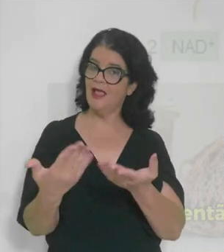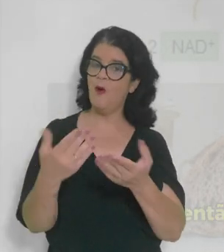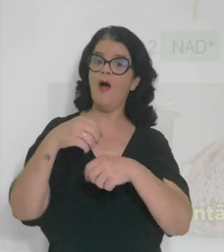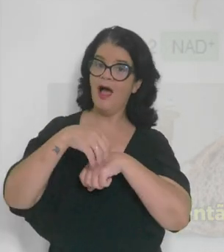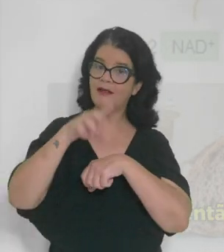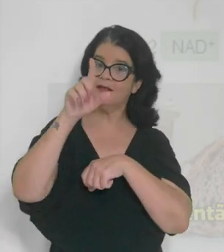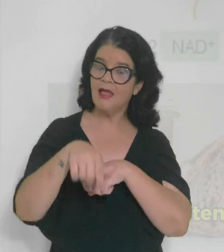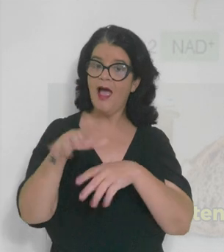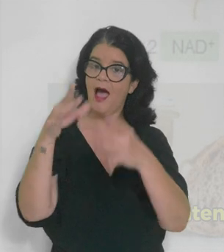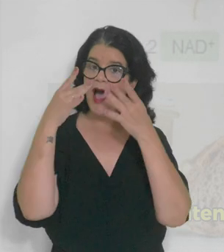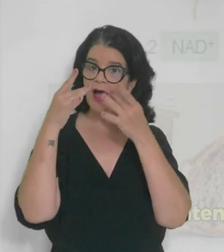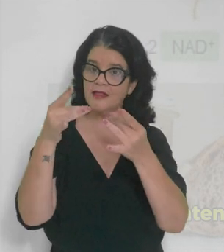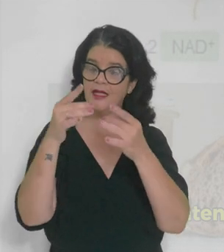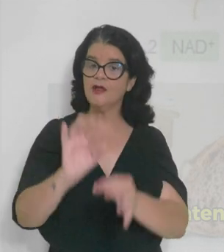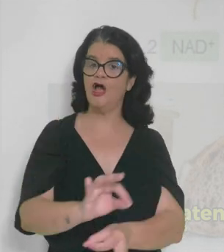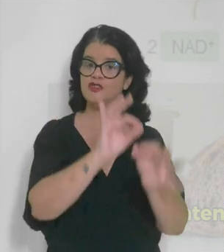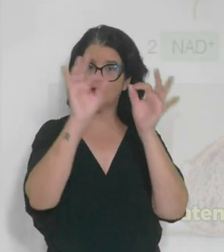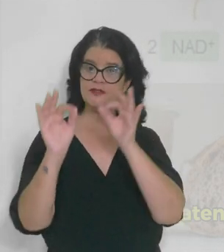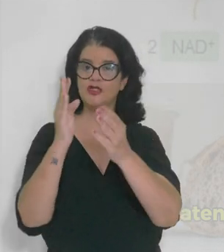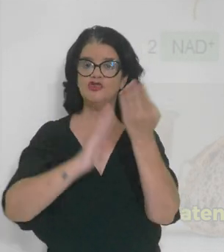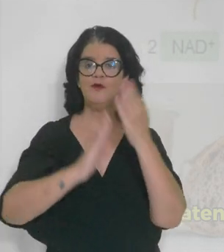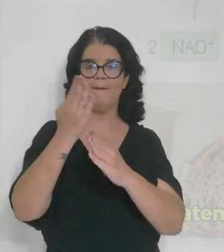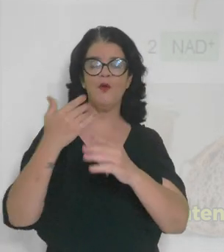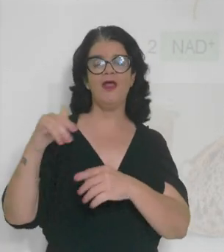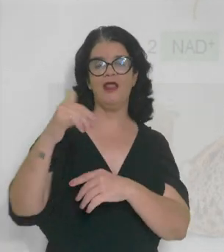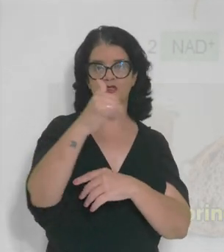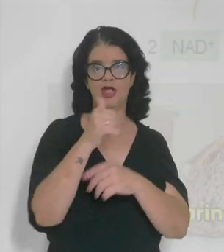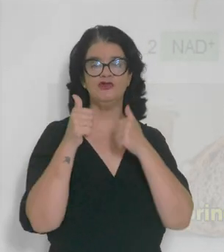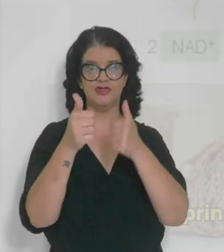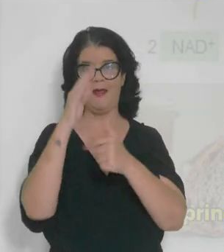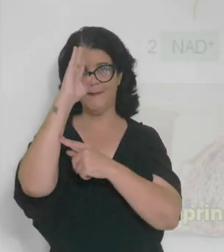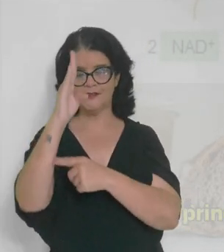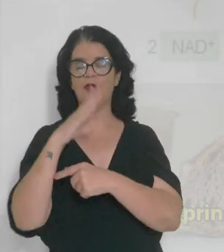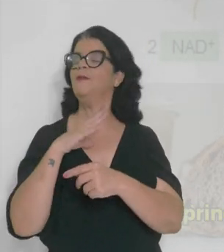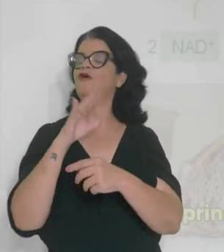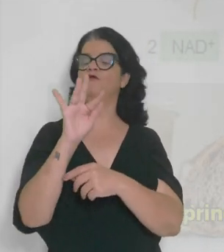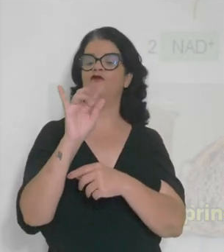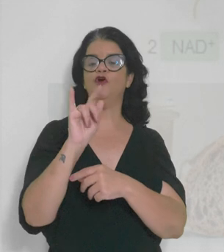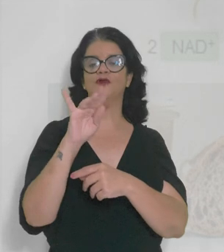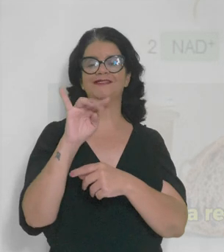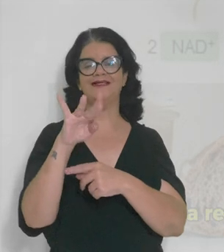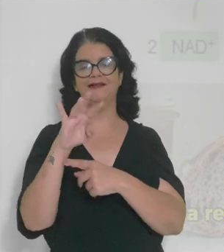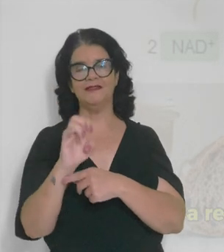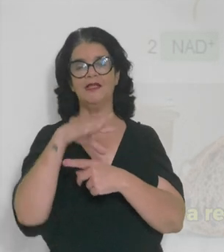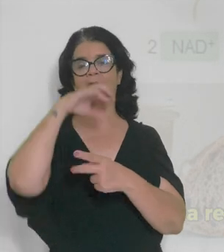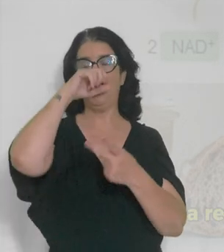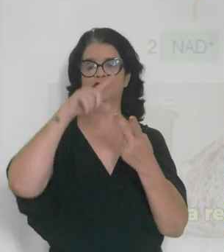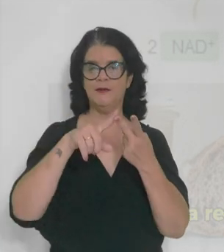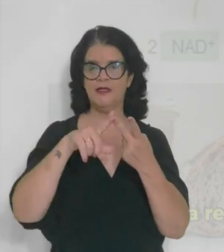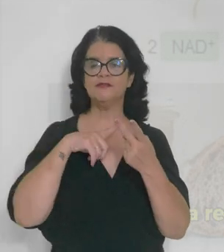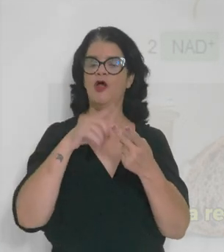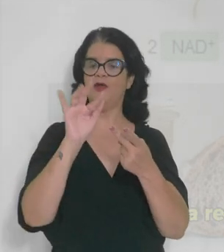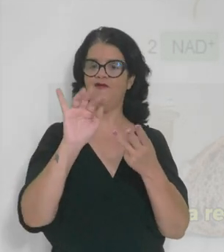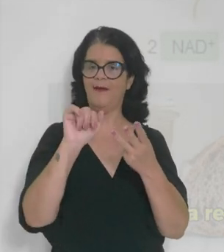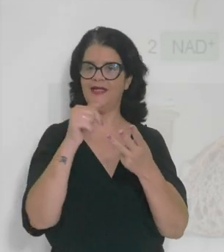pessoal, a dica de hoje é fiquem atentos aos processos bioenergéticos, tá? Principalmente a fotossíntese, a respiração